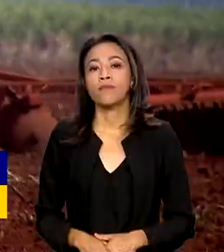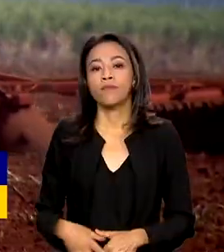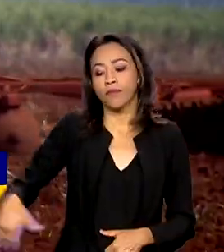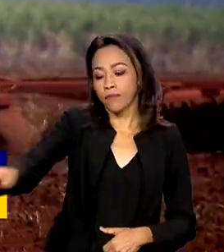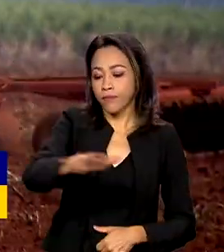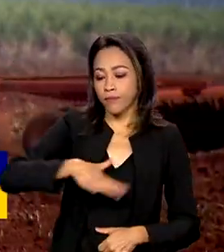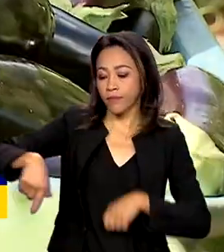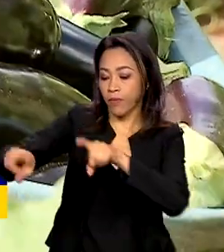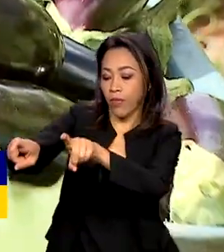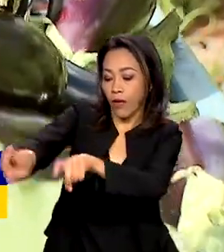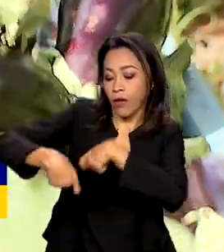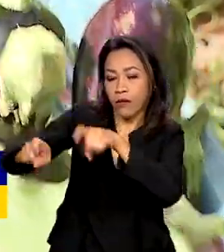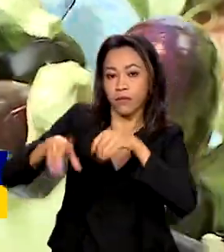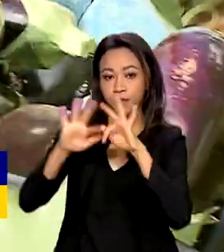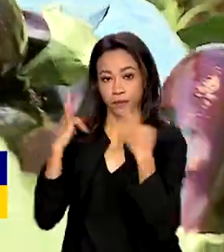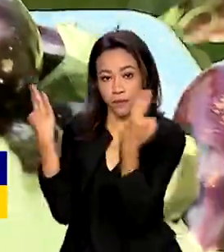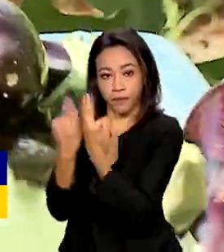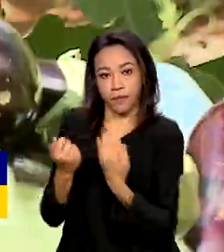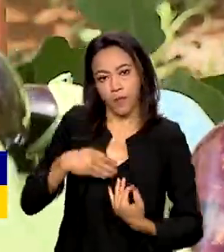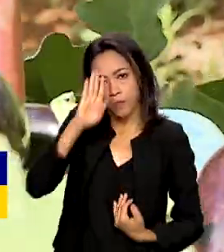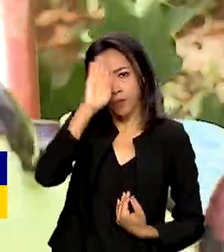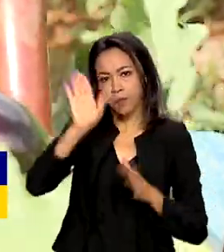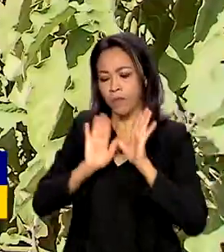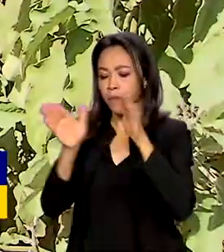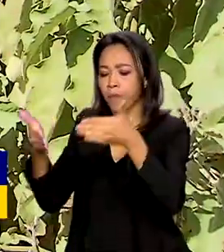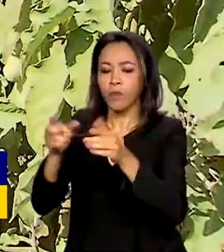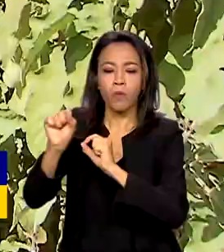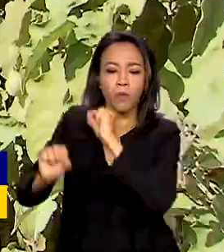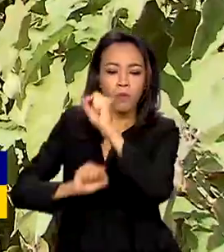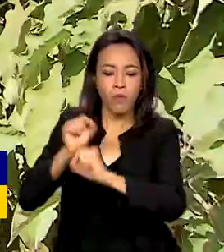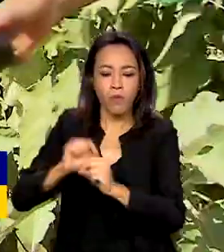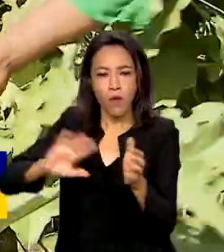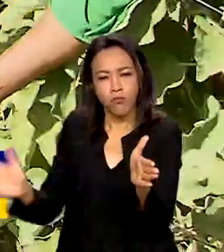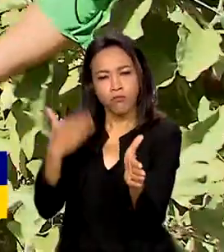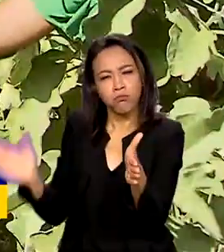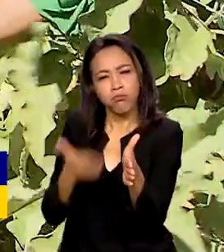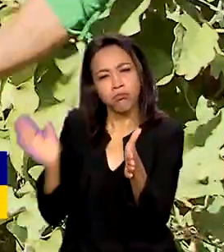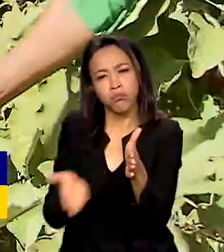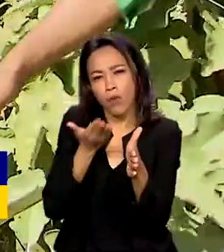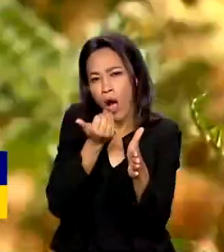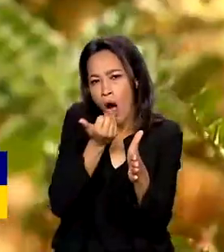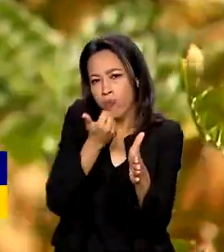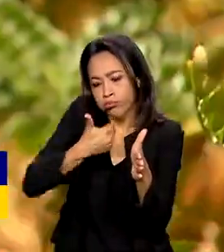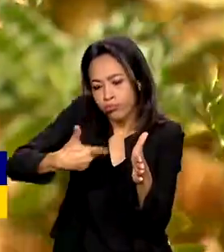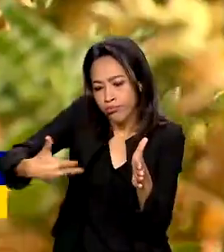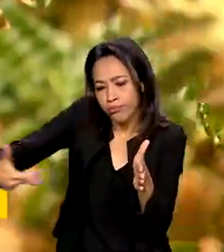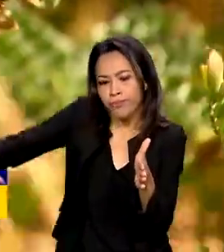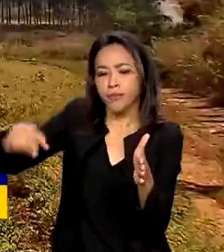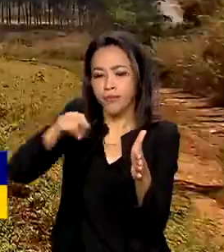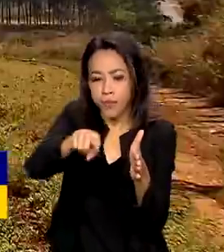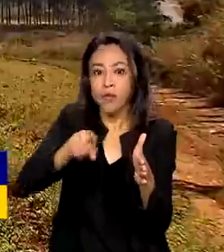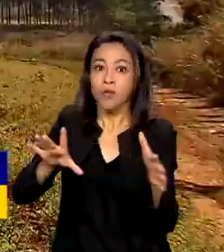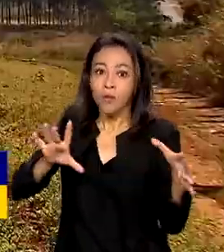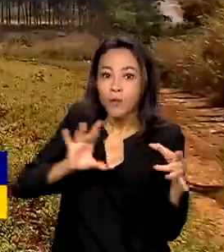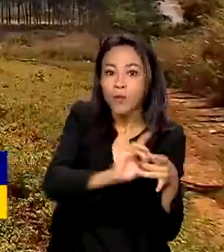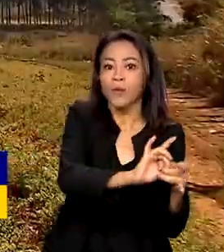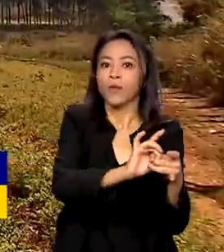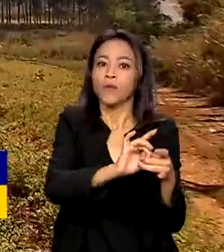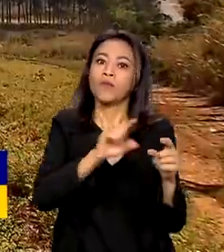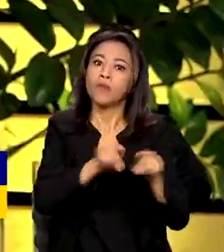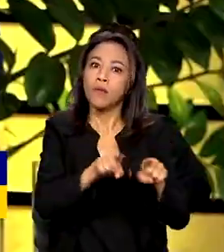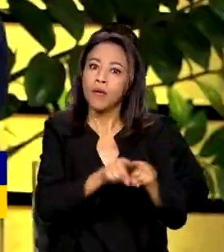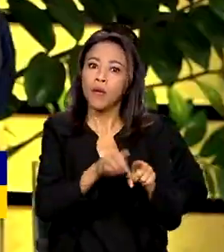agricultura familiar, a prioridade será a produção de alimentos, também aliada à agricultura agroecológica.